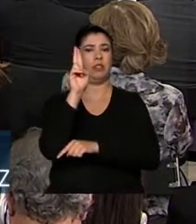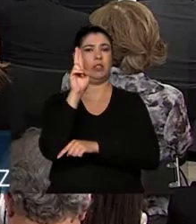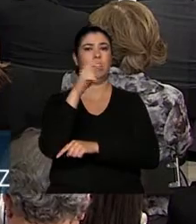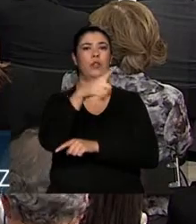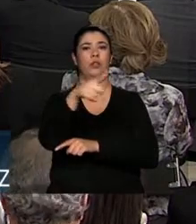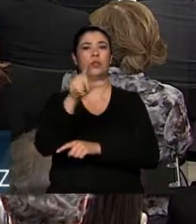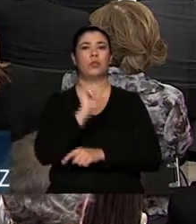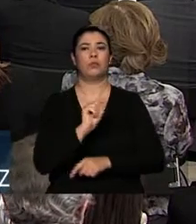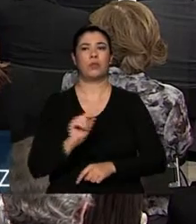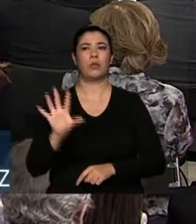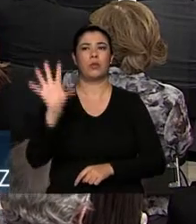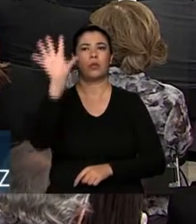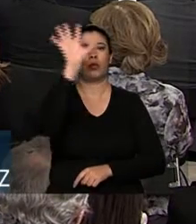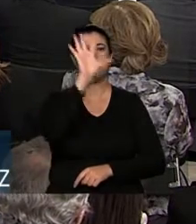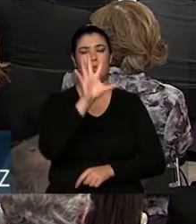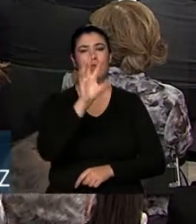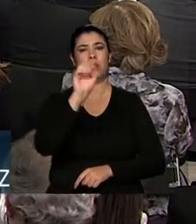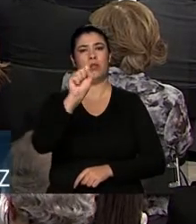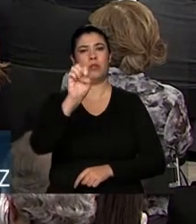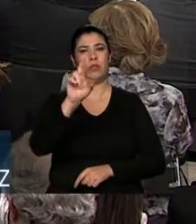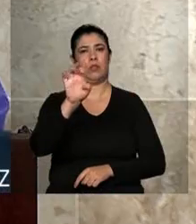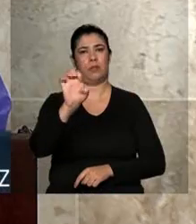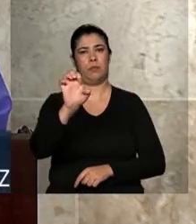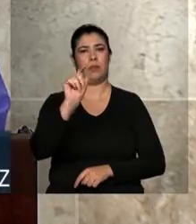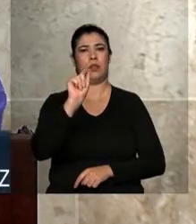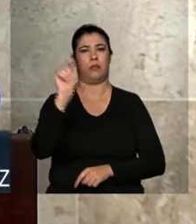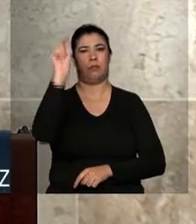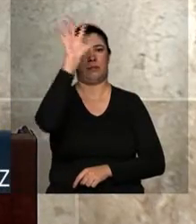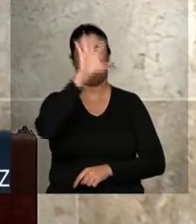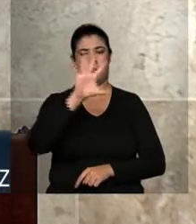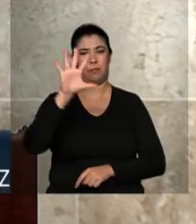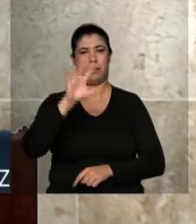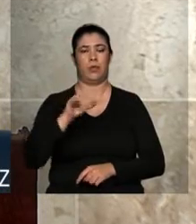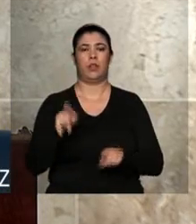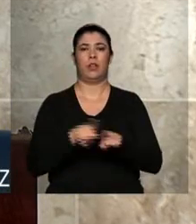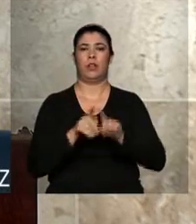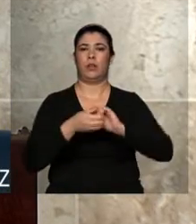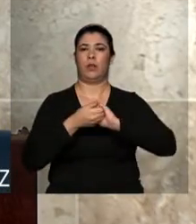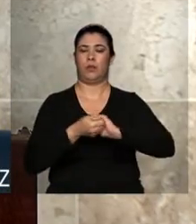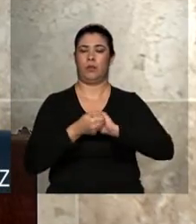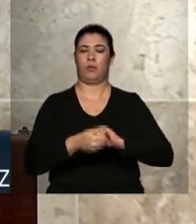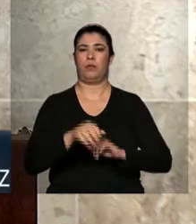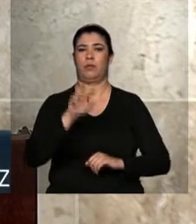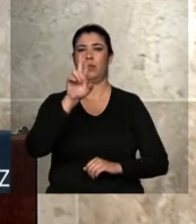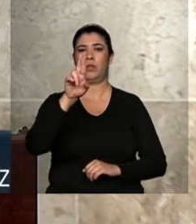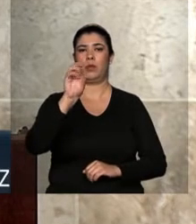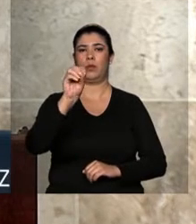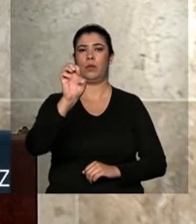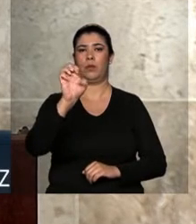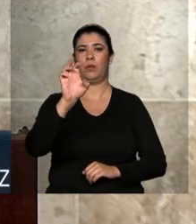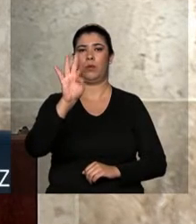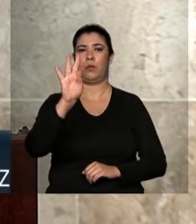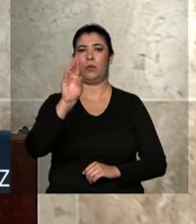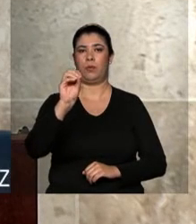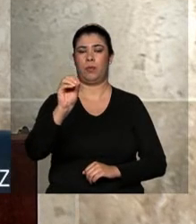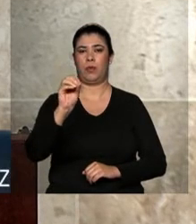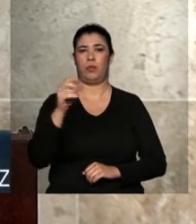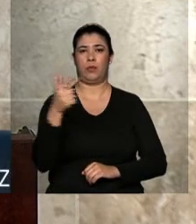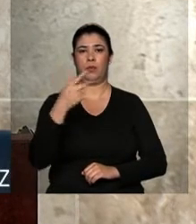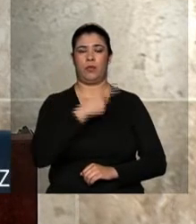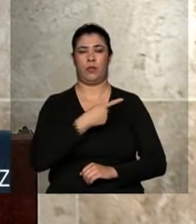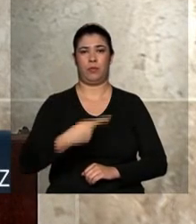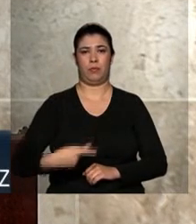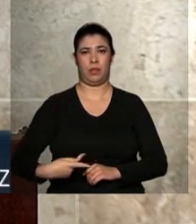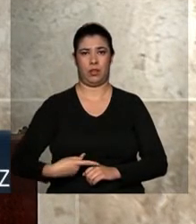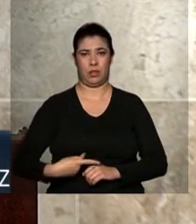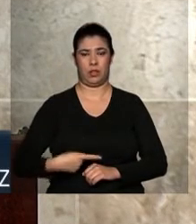regionais aqui presentes. Cumprimentar o Roberto Matheus Ordini, vice-presidente da Federação